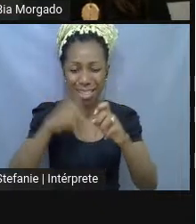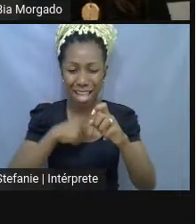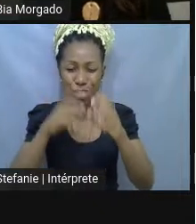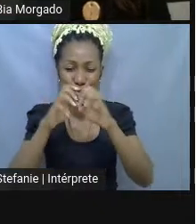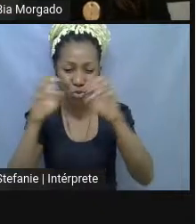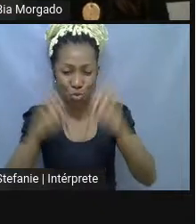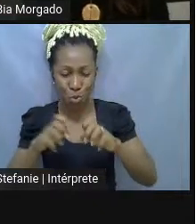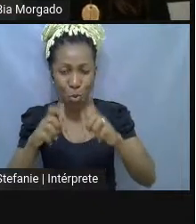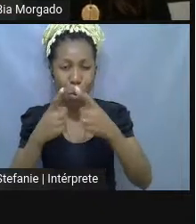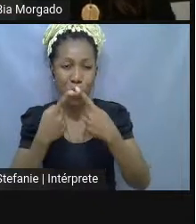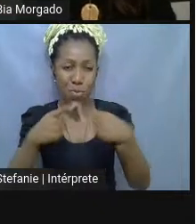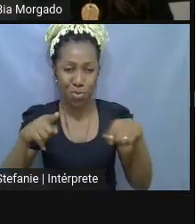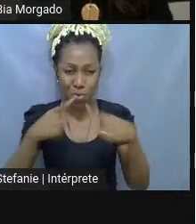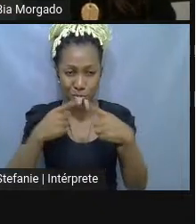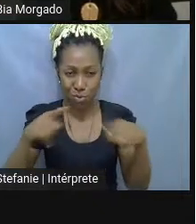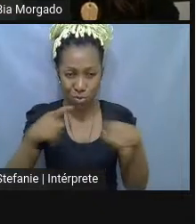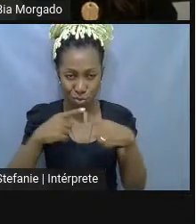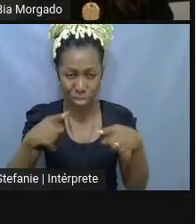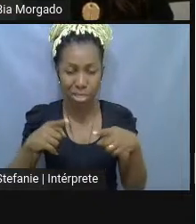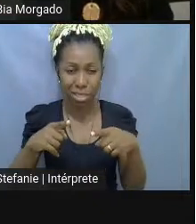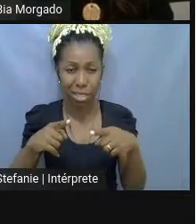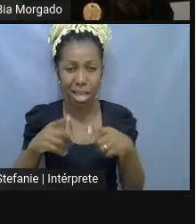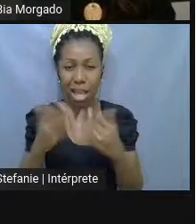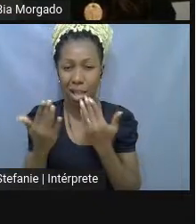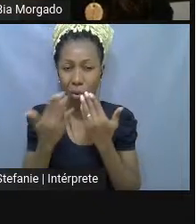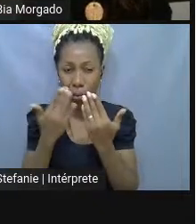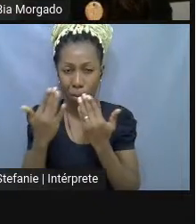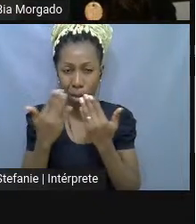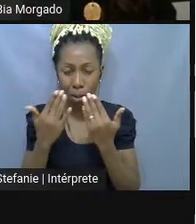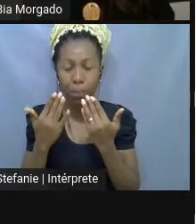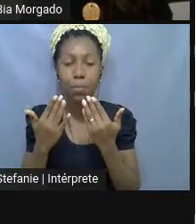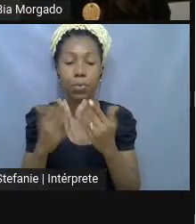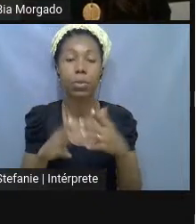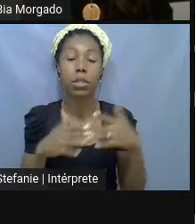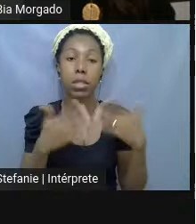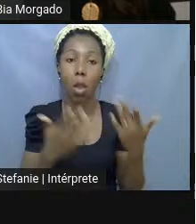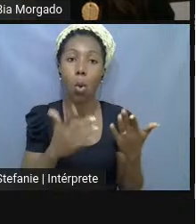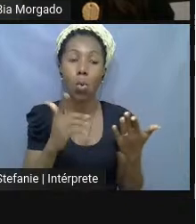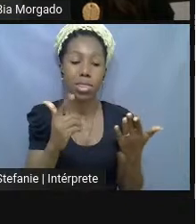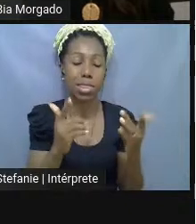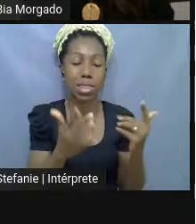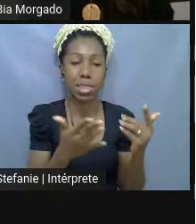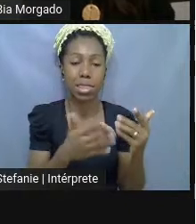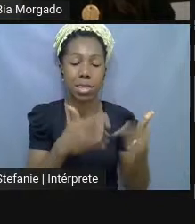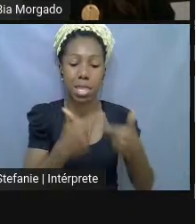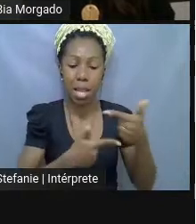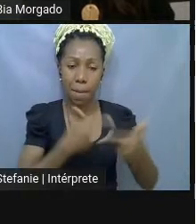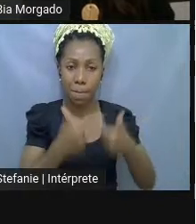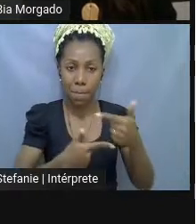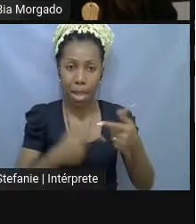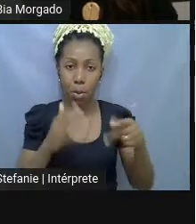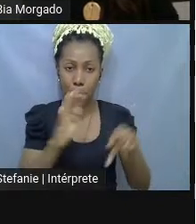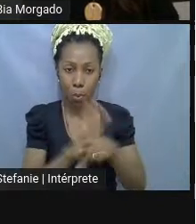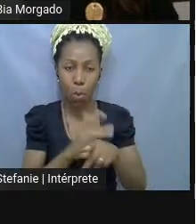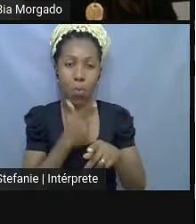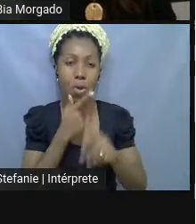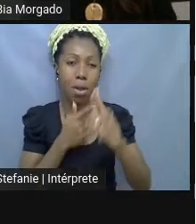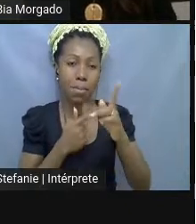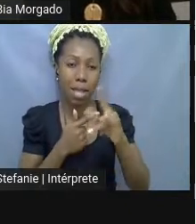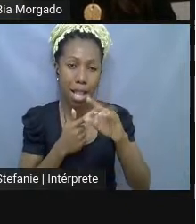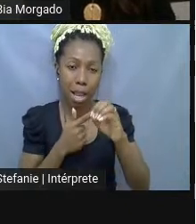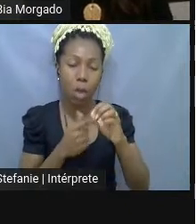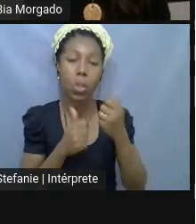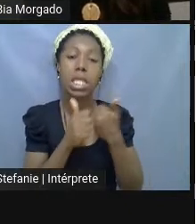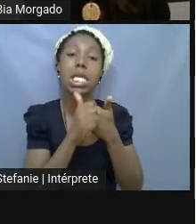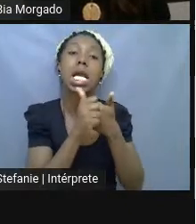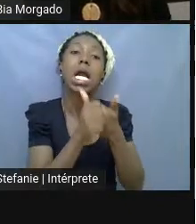conceitos criados pelo Oiticica eram instrumentos que guiavam a instalação dos trabalhos, da montagem e exibição, que para serem bem